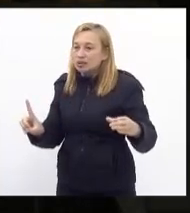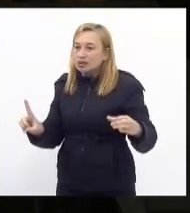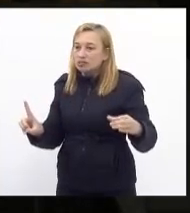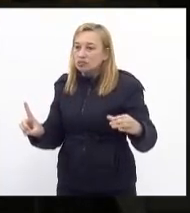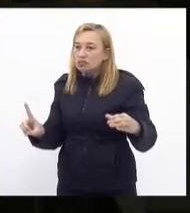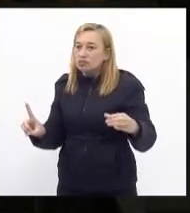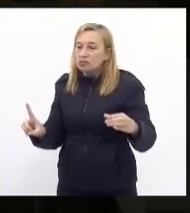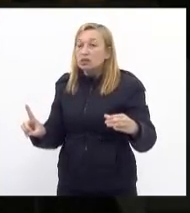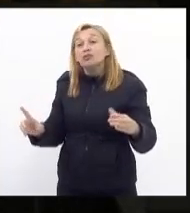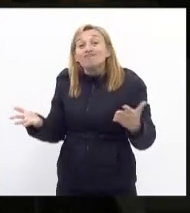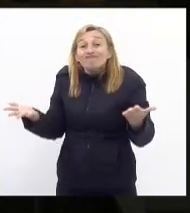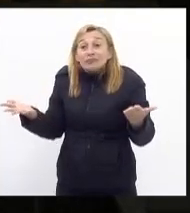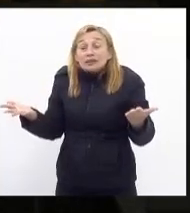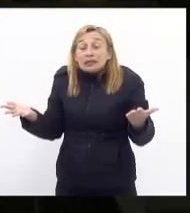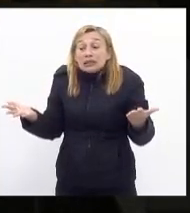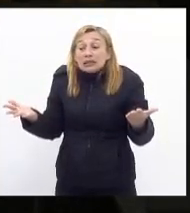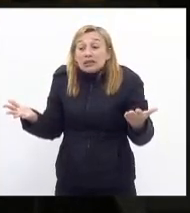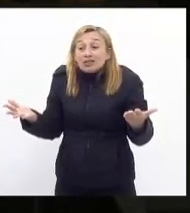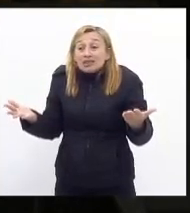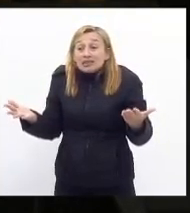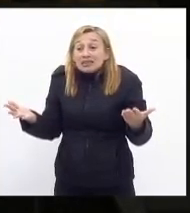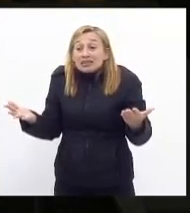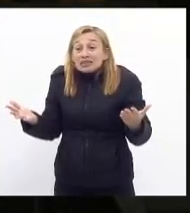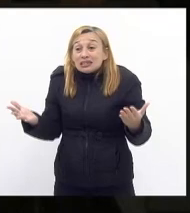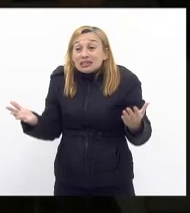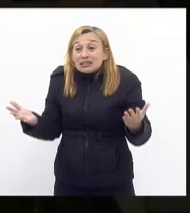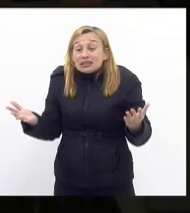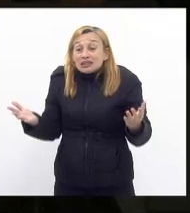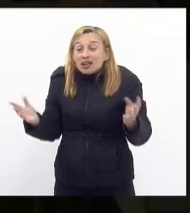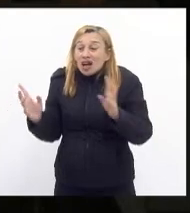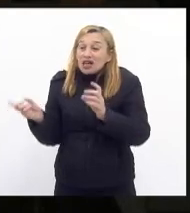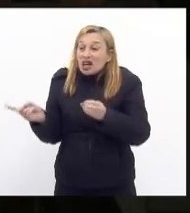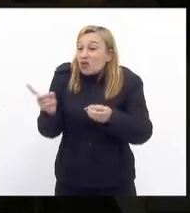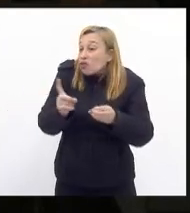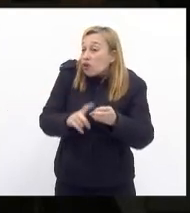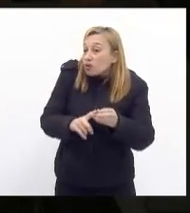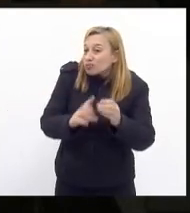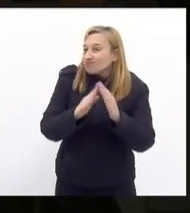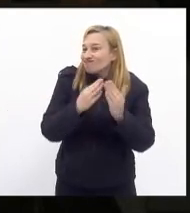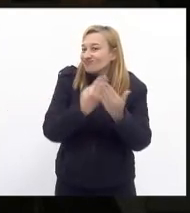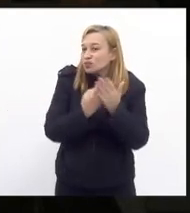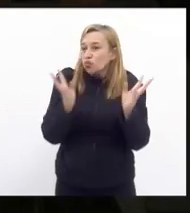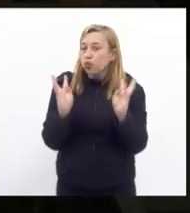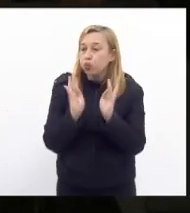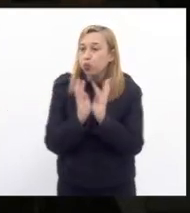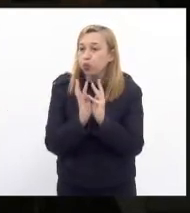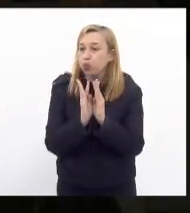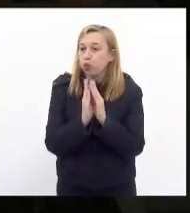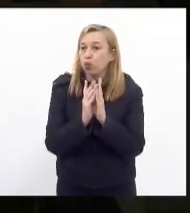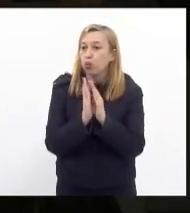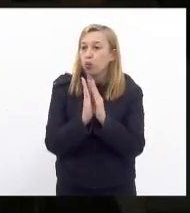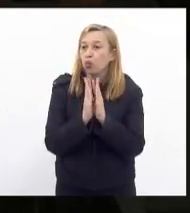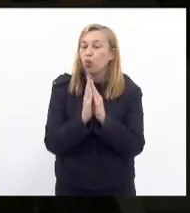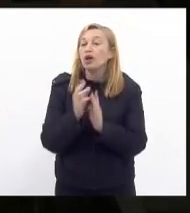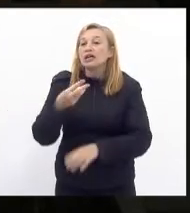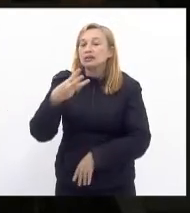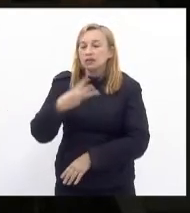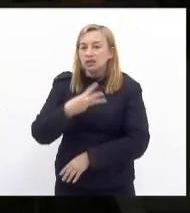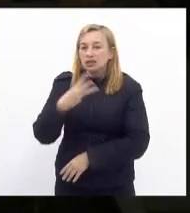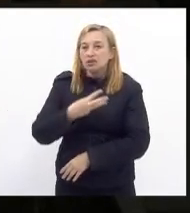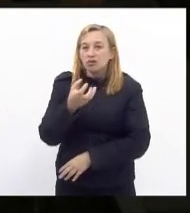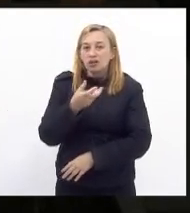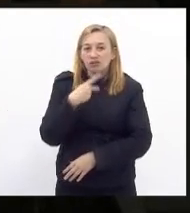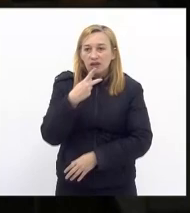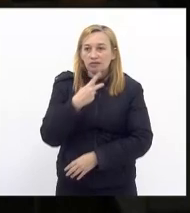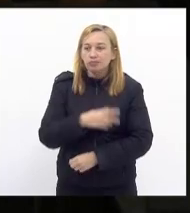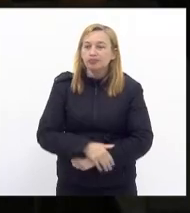distanciamento fica absolutamente inviabilizado com retorno maciço integral terceiro aspecto que quero ressaltar